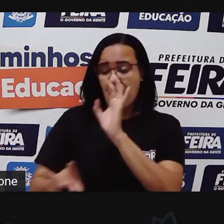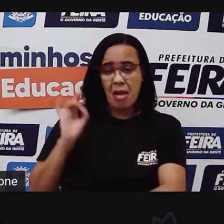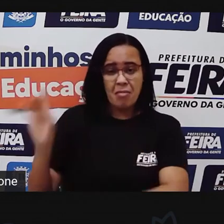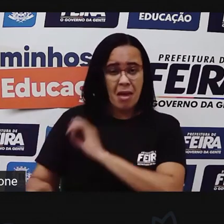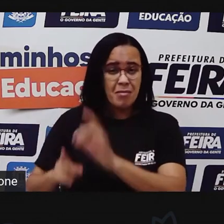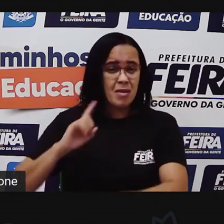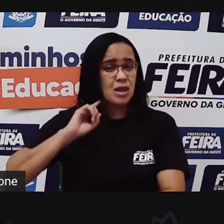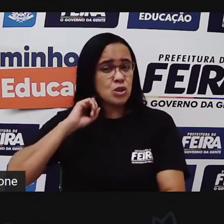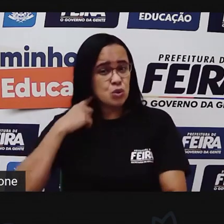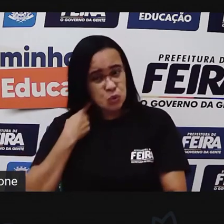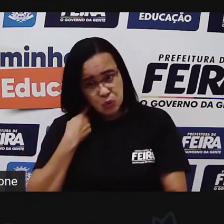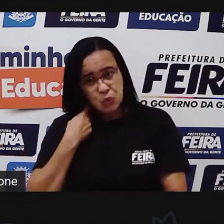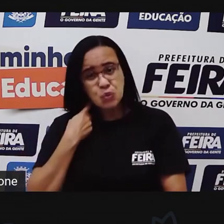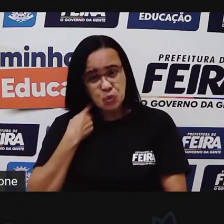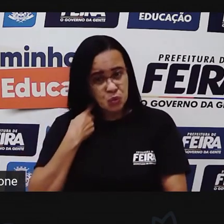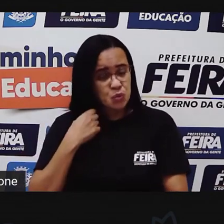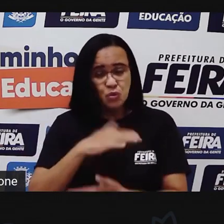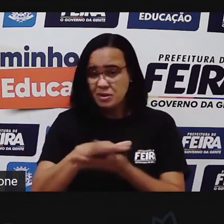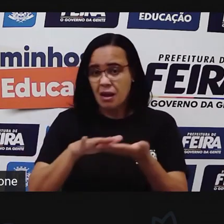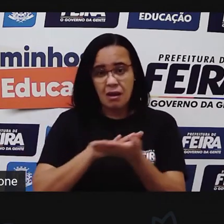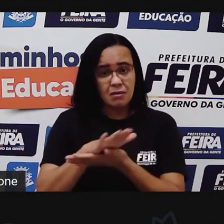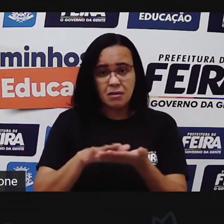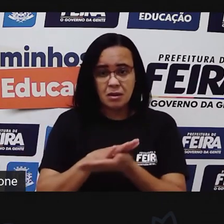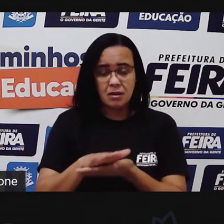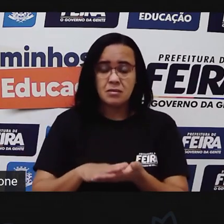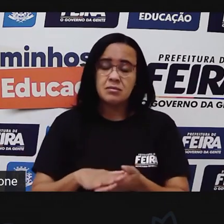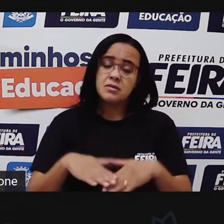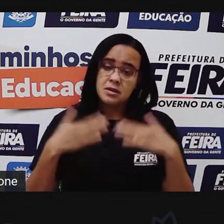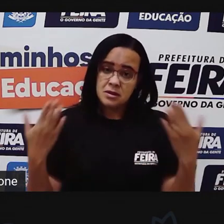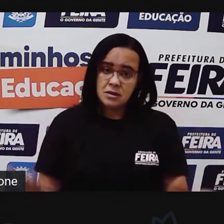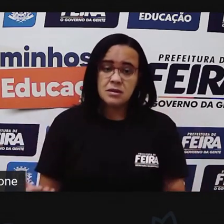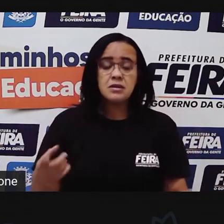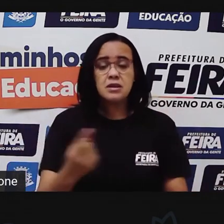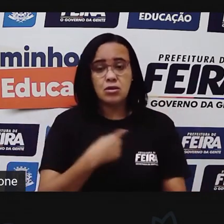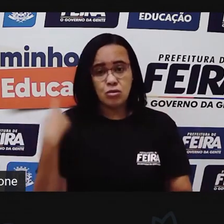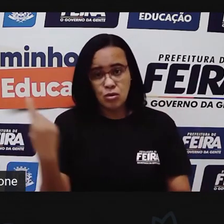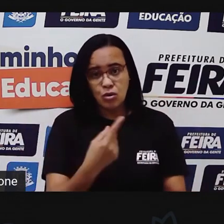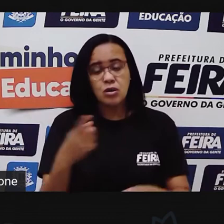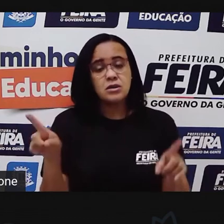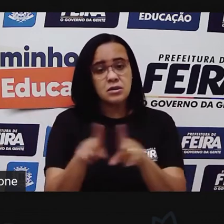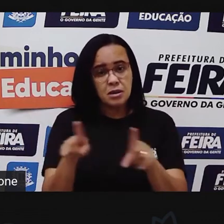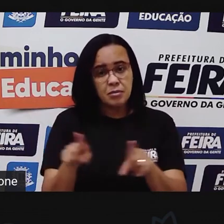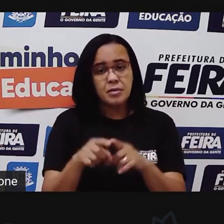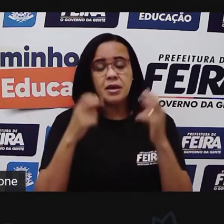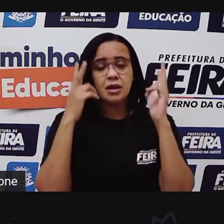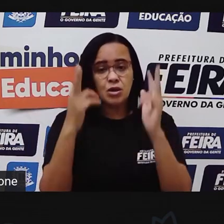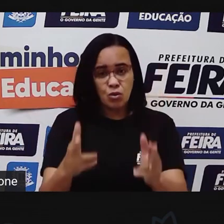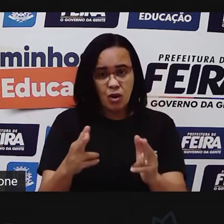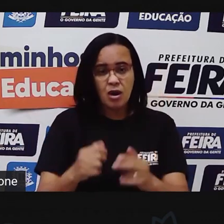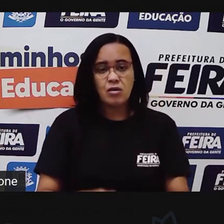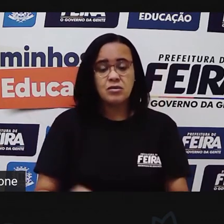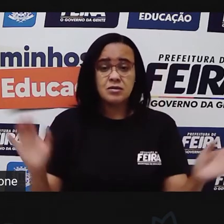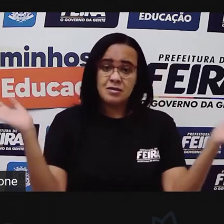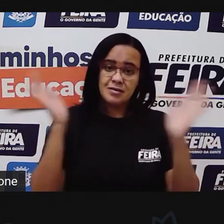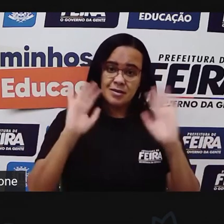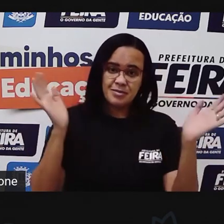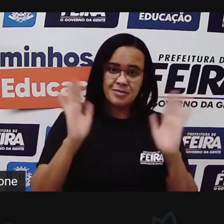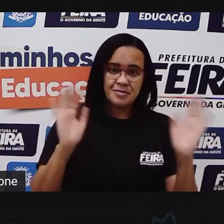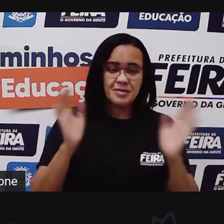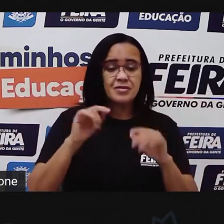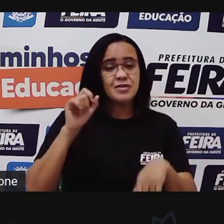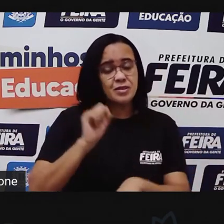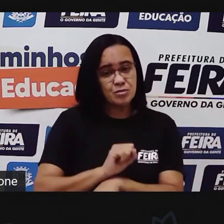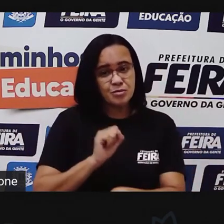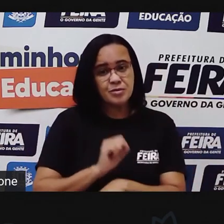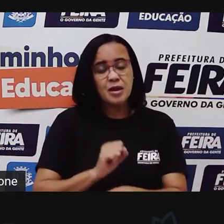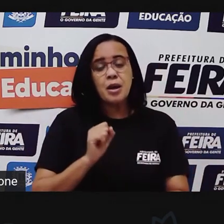Isso tudo eles faziam, né? E a gente não pode fazer isso também? Pode sim, né? Então, vamos lá? A gente vai ficando por aqui. Espero que